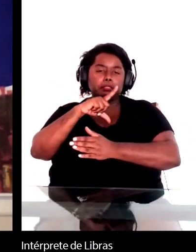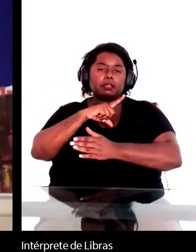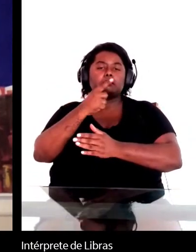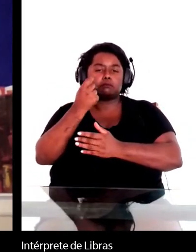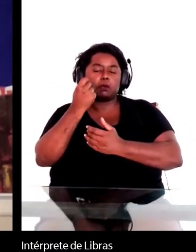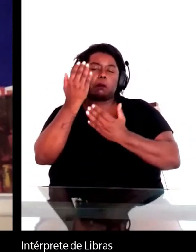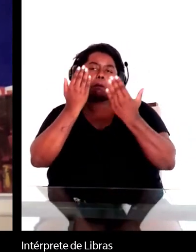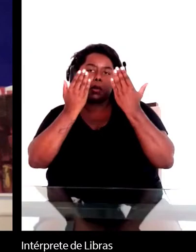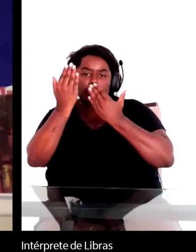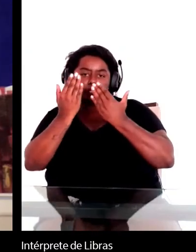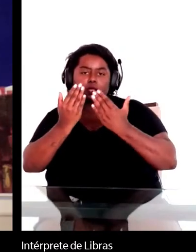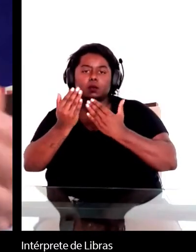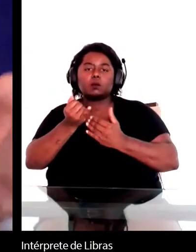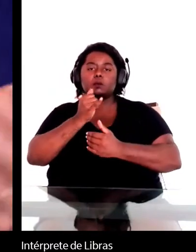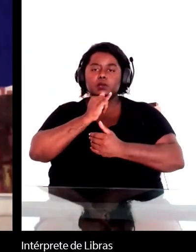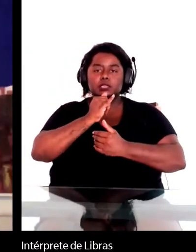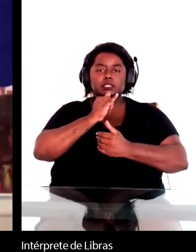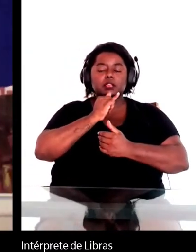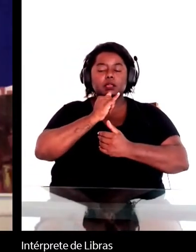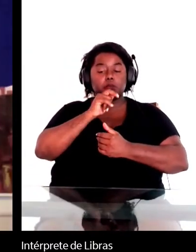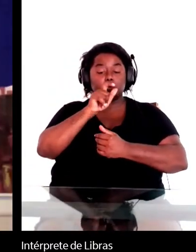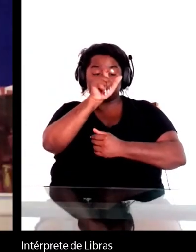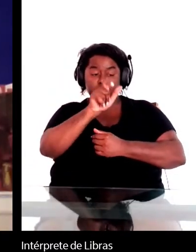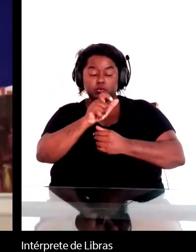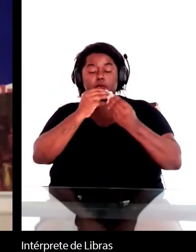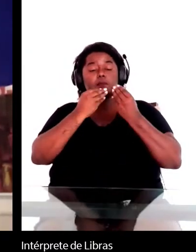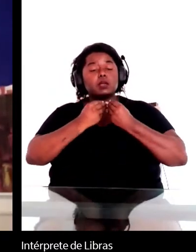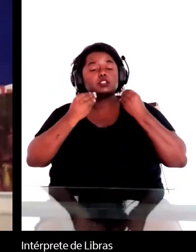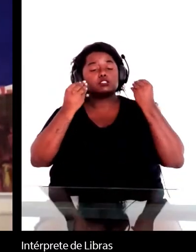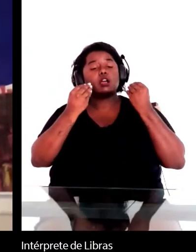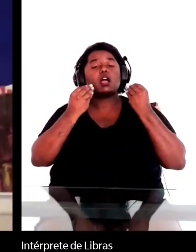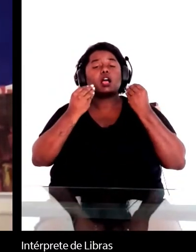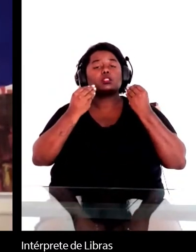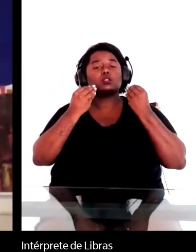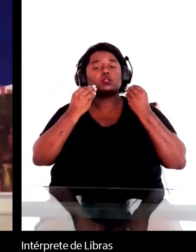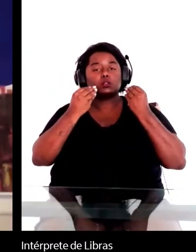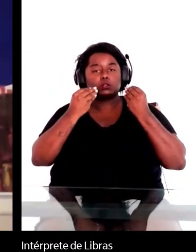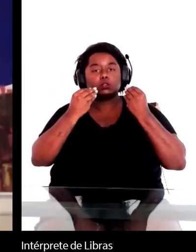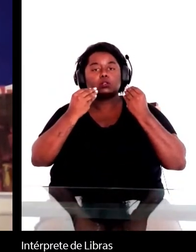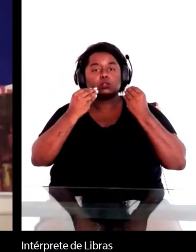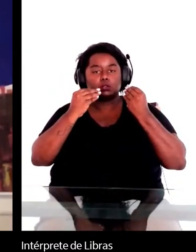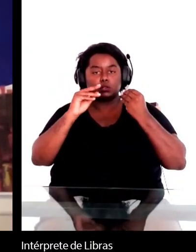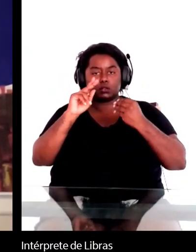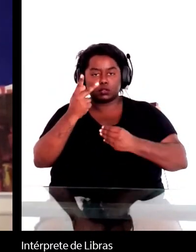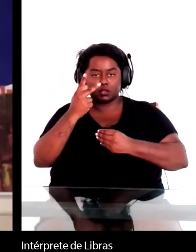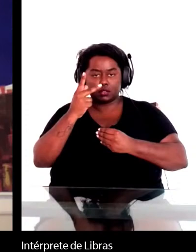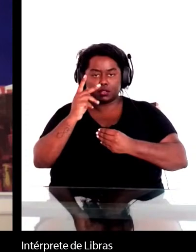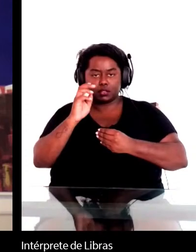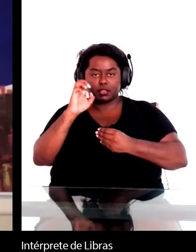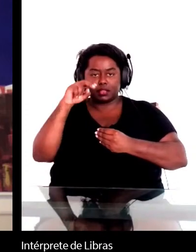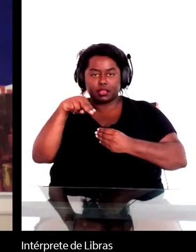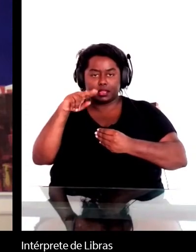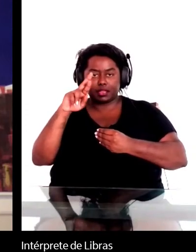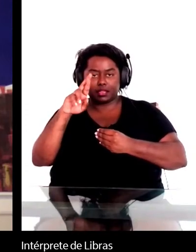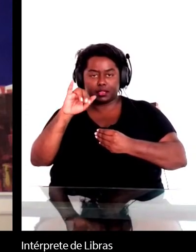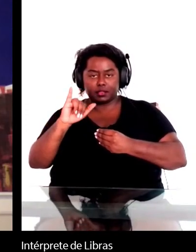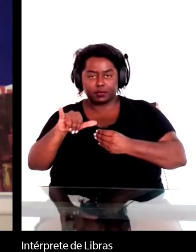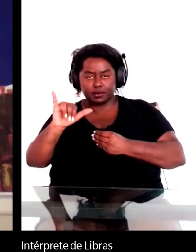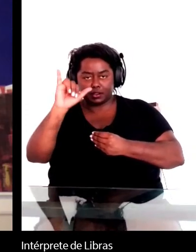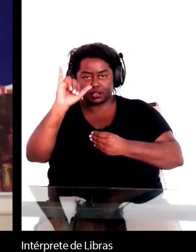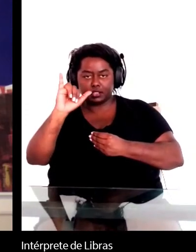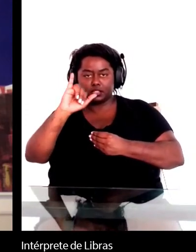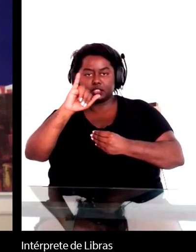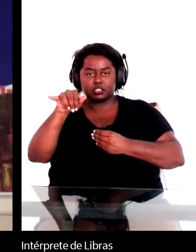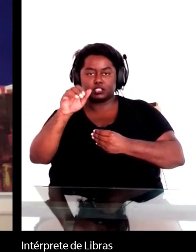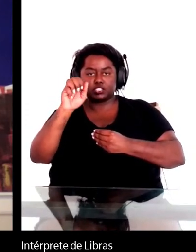para tornar de Machado um nome mais conhecido e mais presente